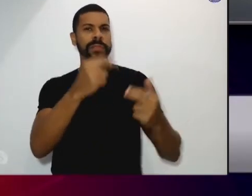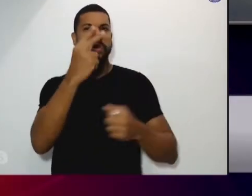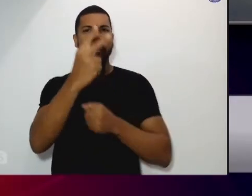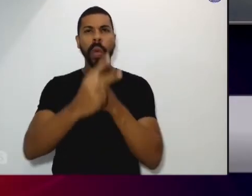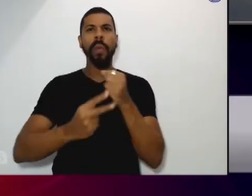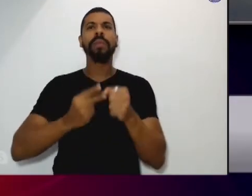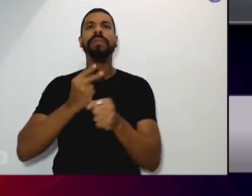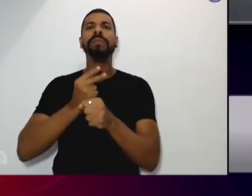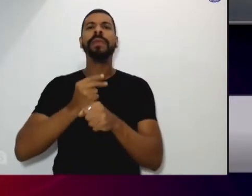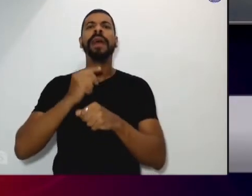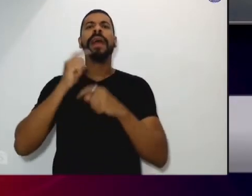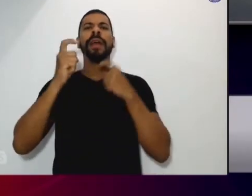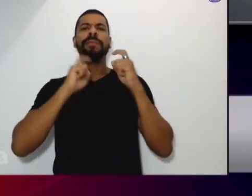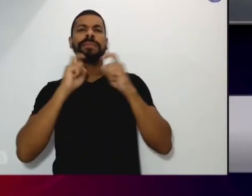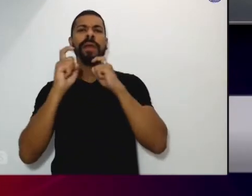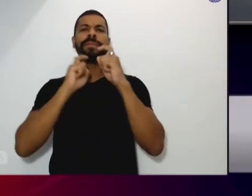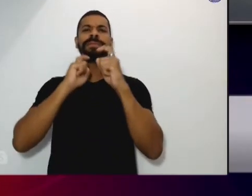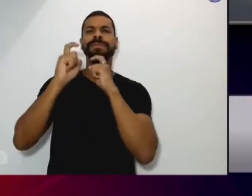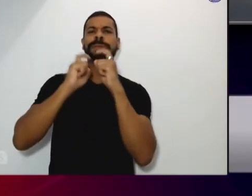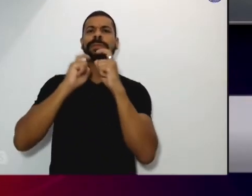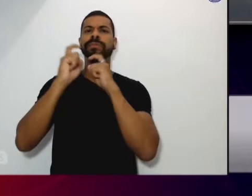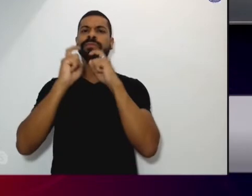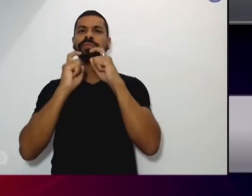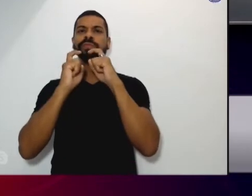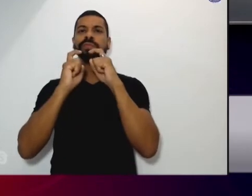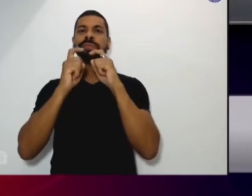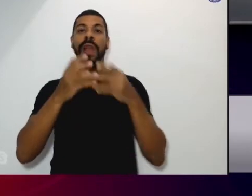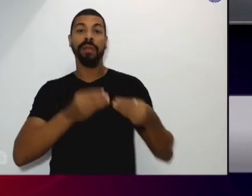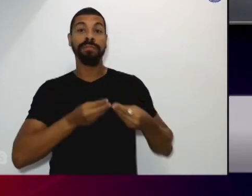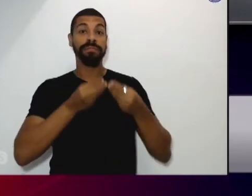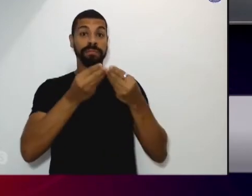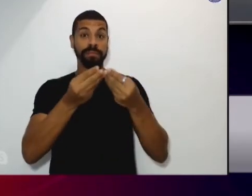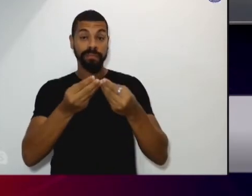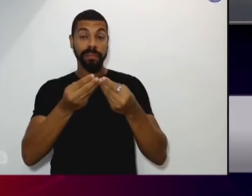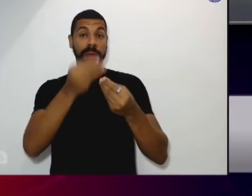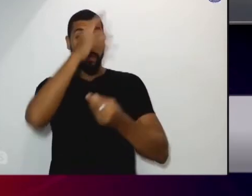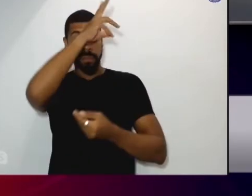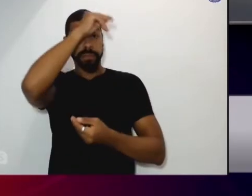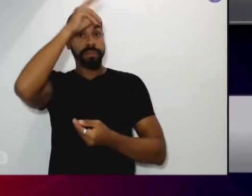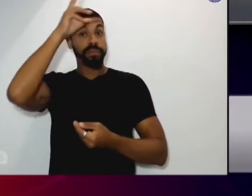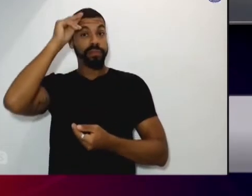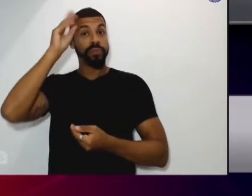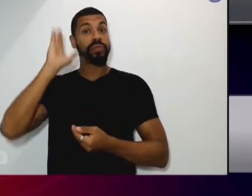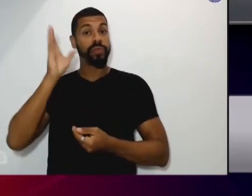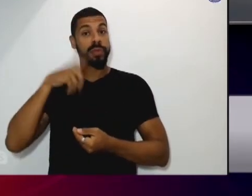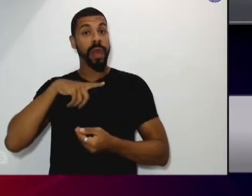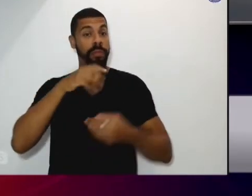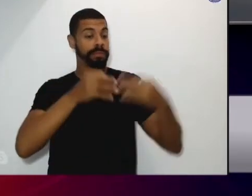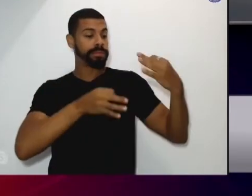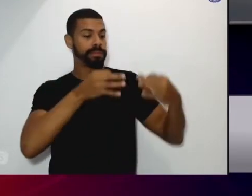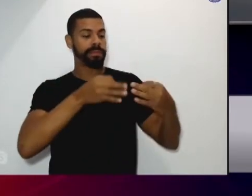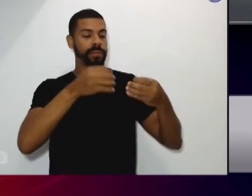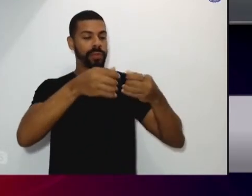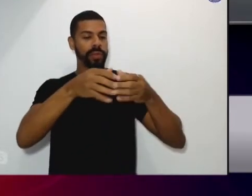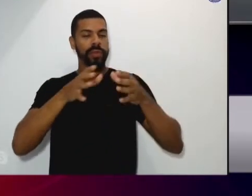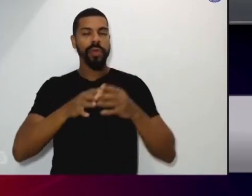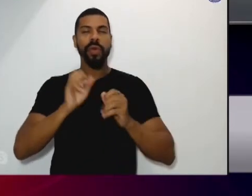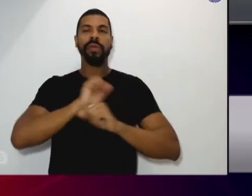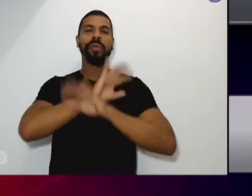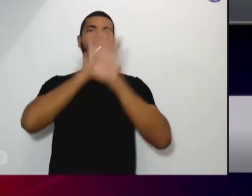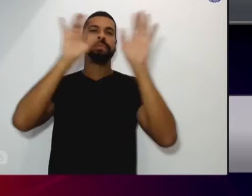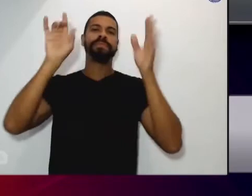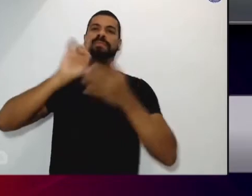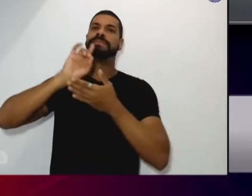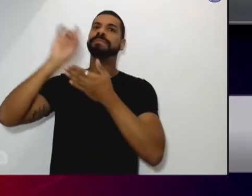reuniões conseguimos encaminhar para a prefeitura agora está no jurídico e esse ano vai vir para a Câmara aleluia glória a Deus foi muito